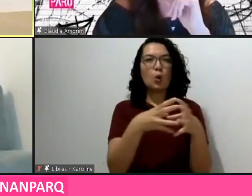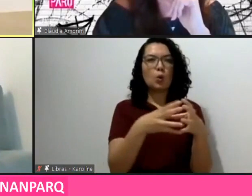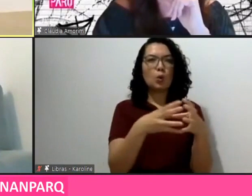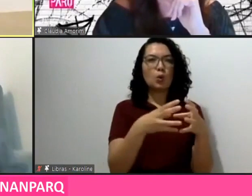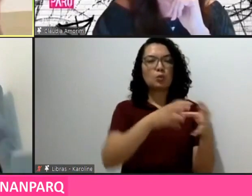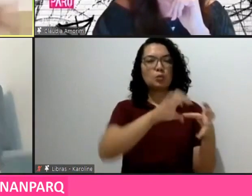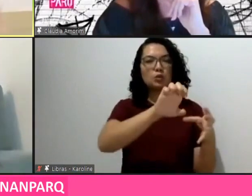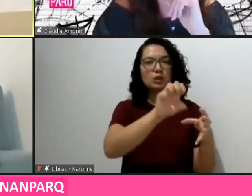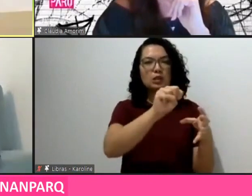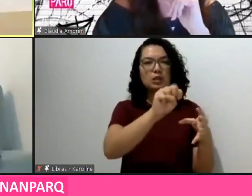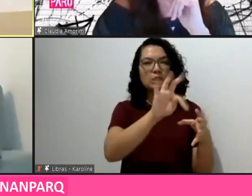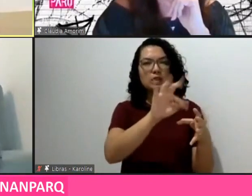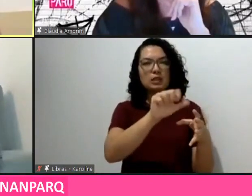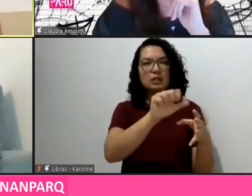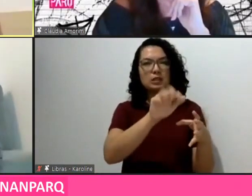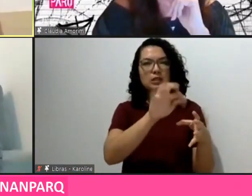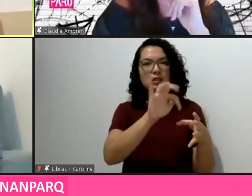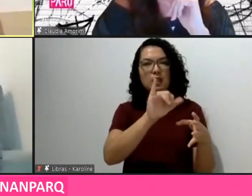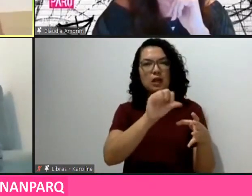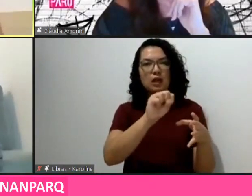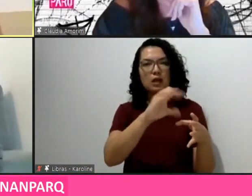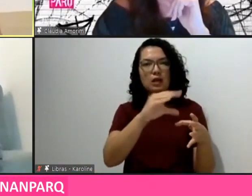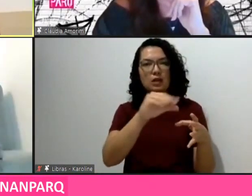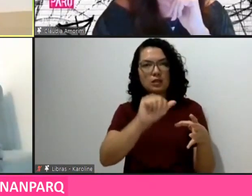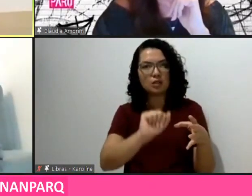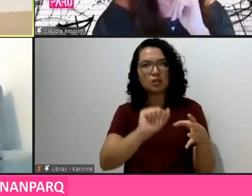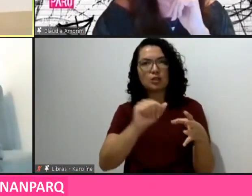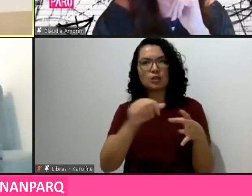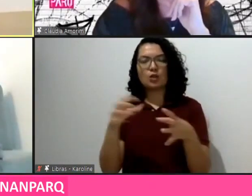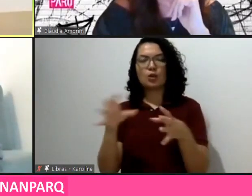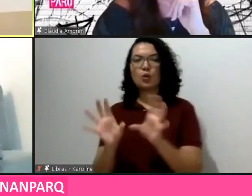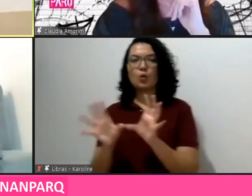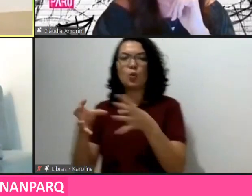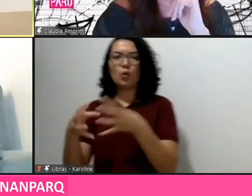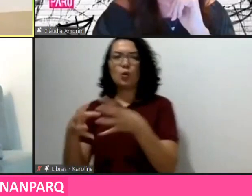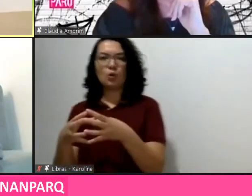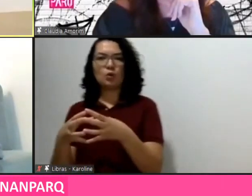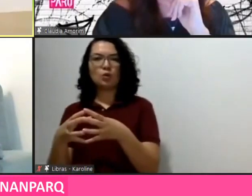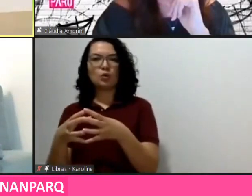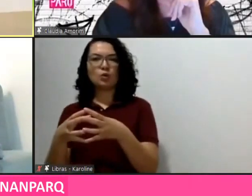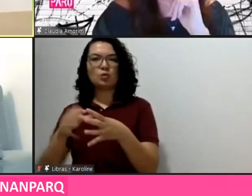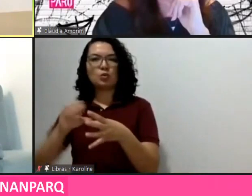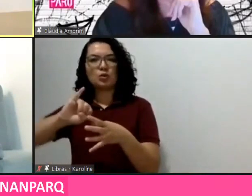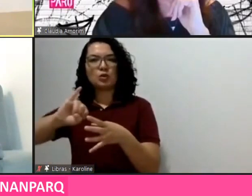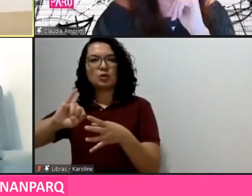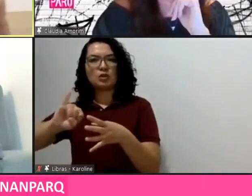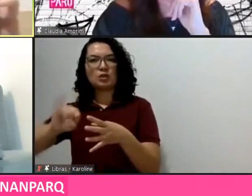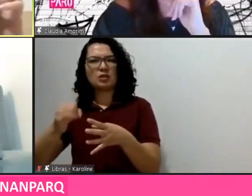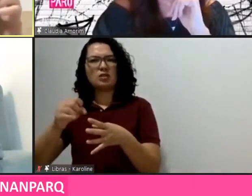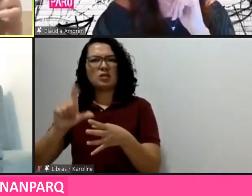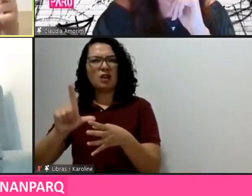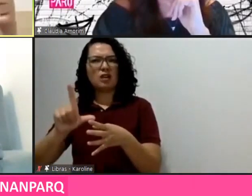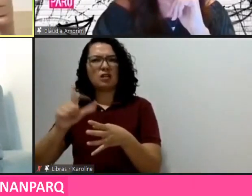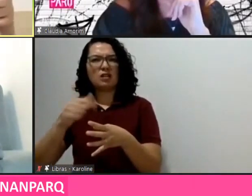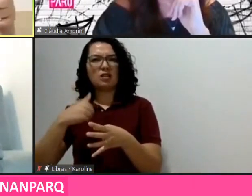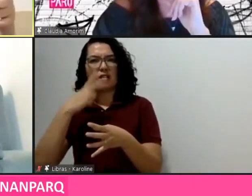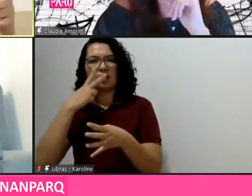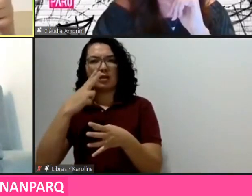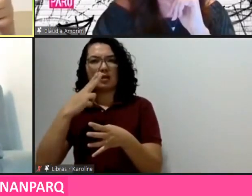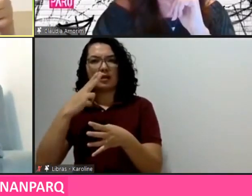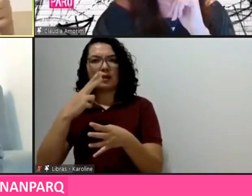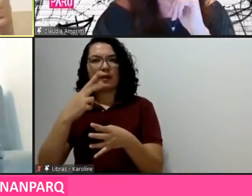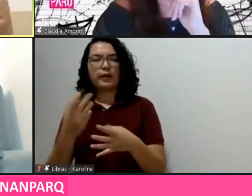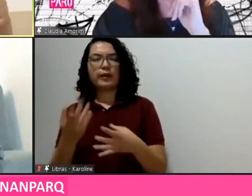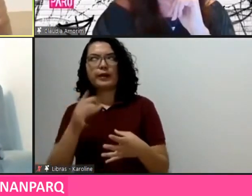que também pode nos ajudar, agora, saindo da edificação, estou querendo pegar áreas urbanas para